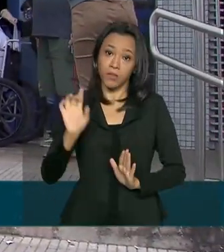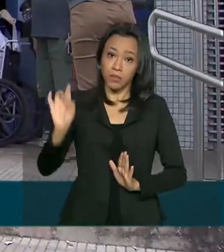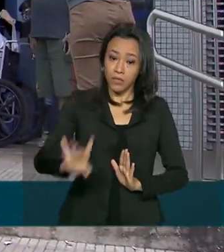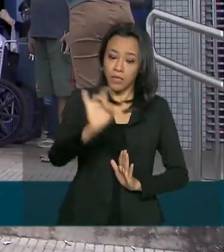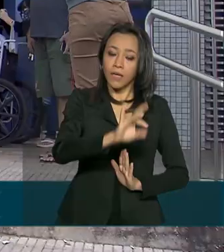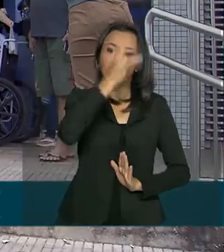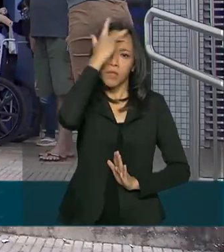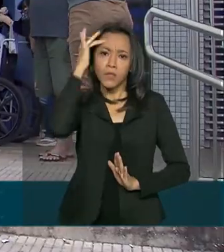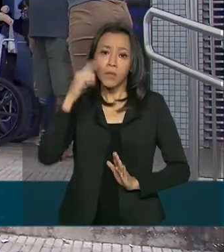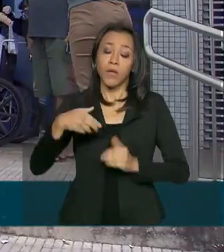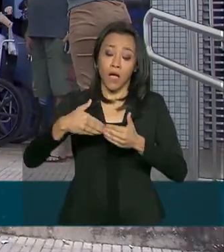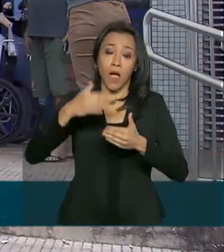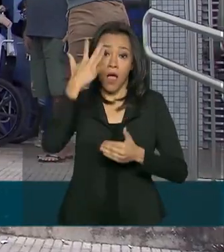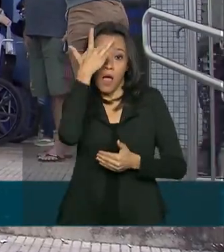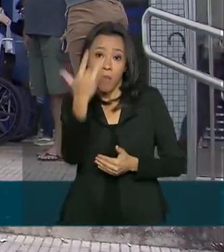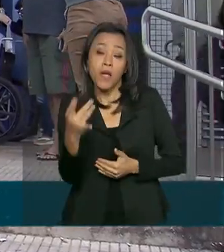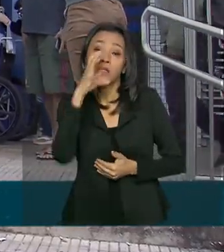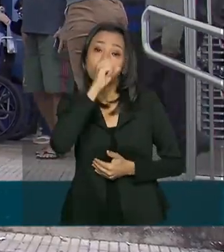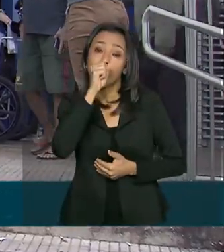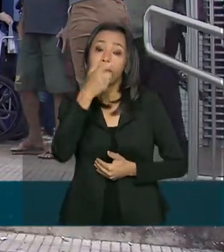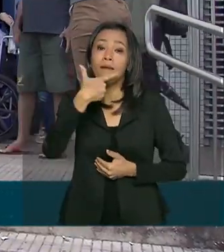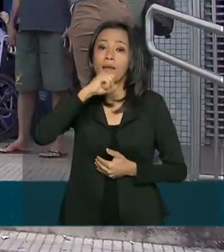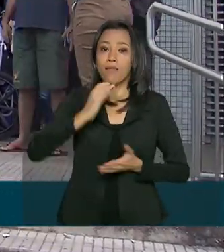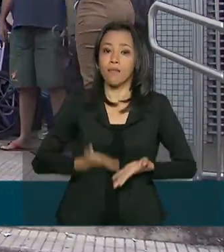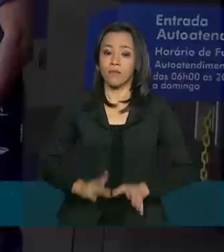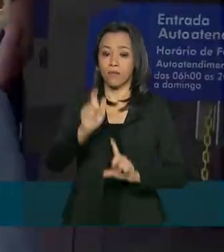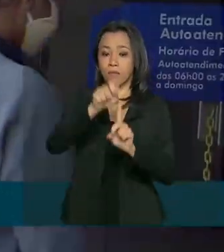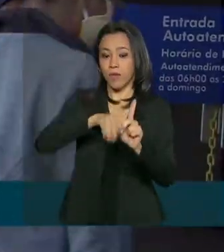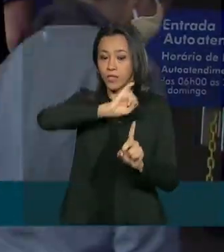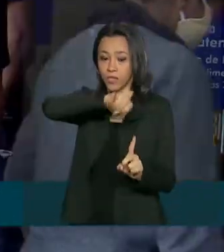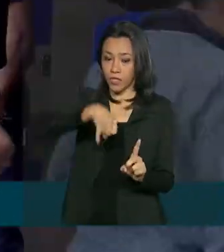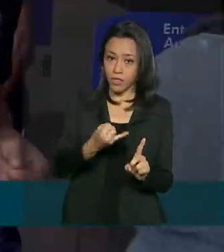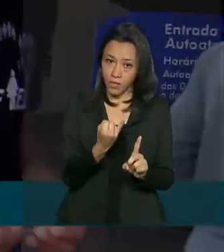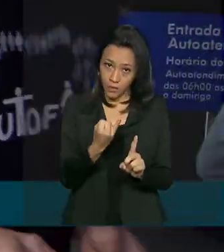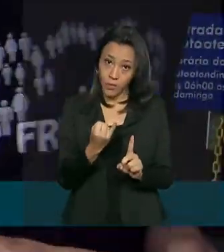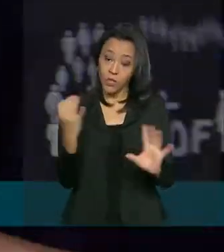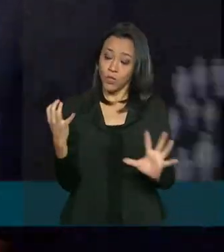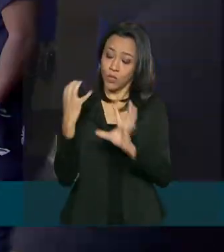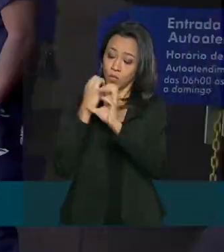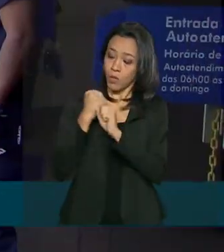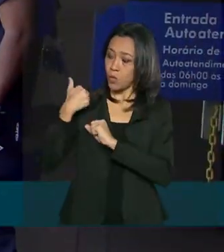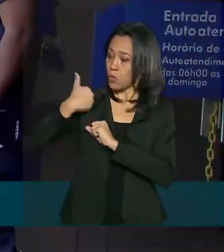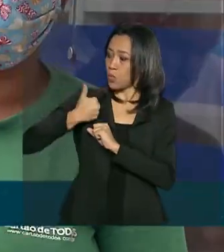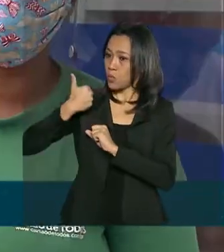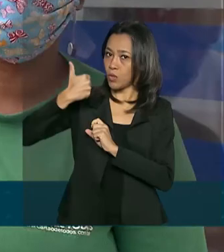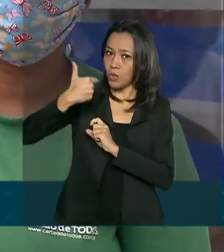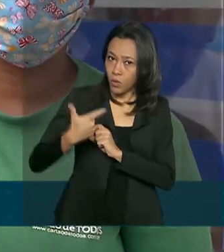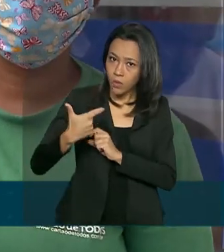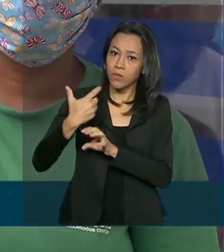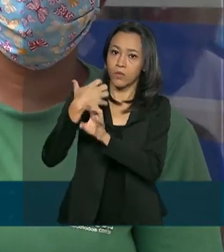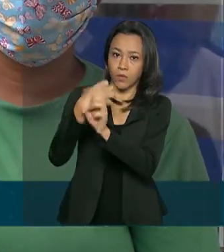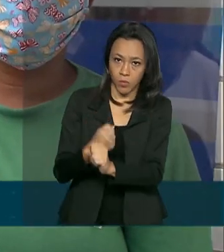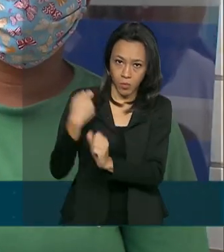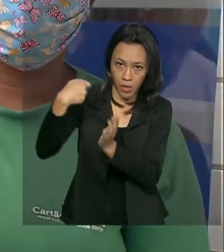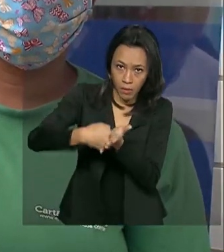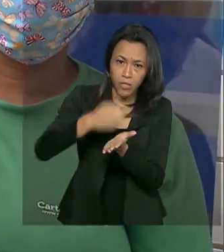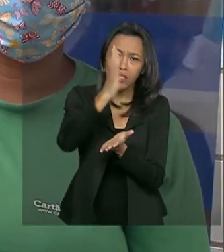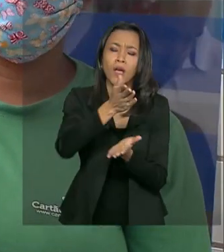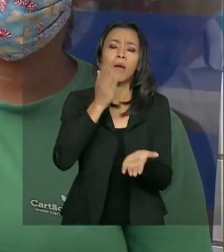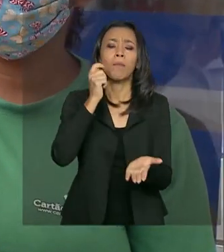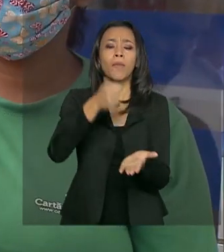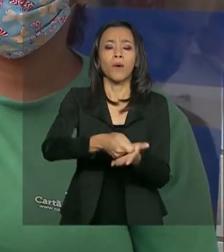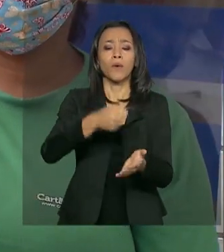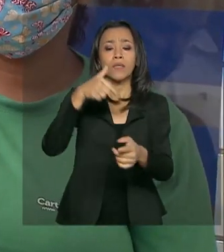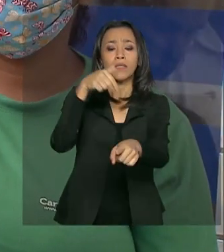sábado, podem sacar o dinheiro os nascidos em janeiro. Somando as parcelas 1 e 2, a Caixa já pagou 74